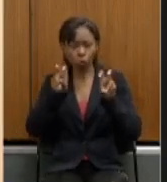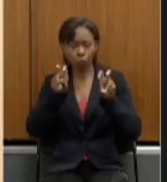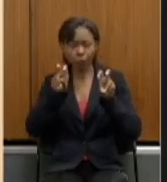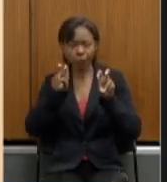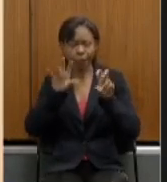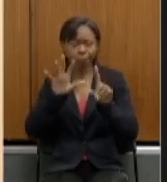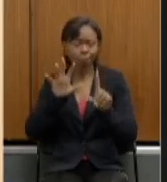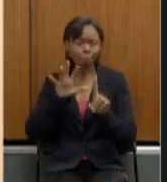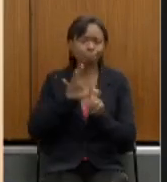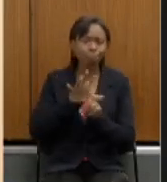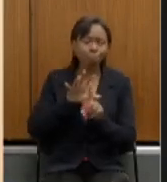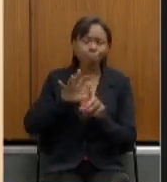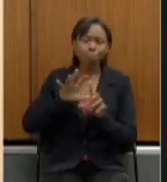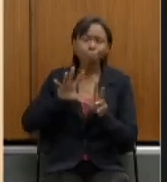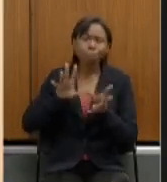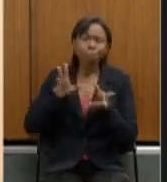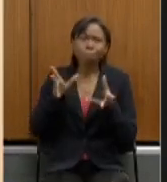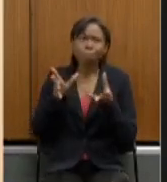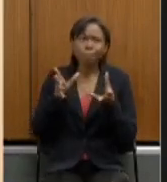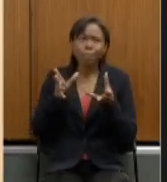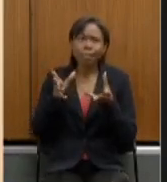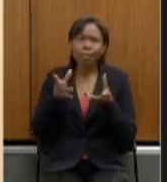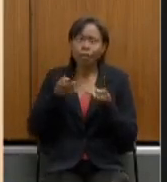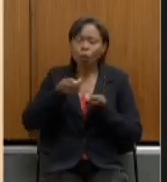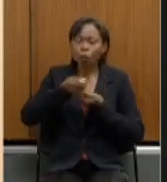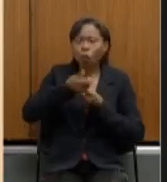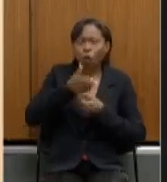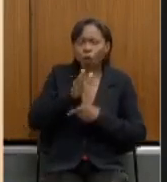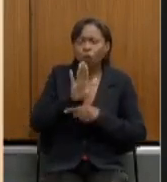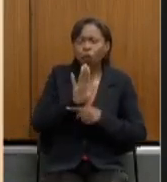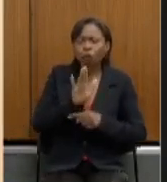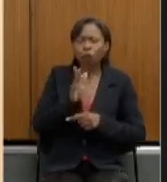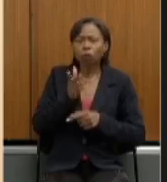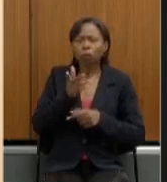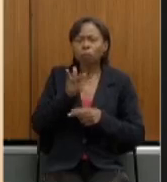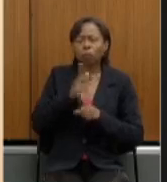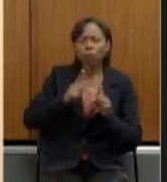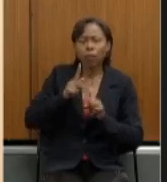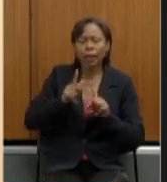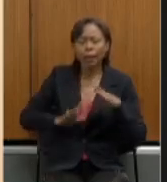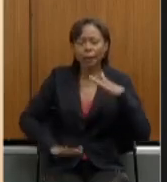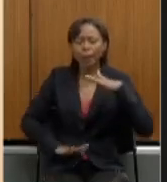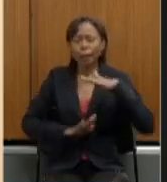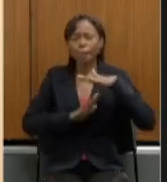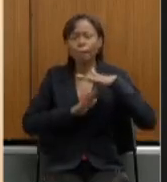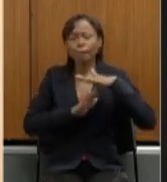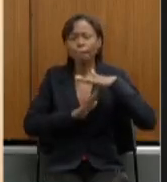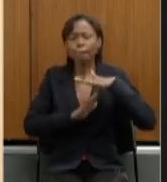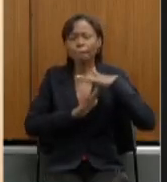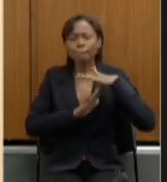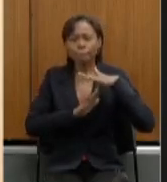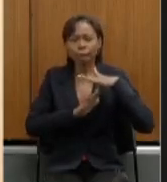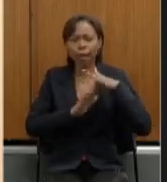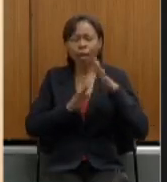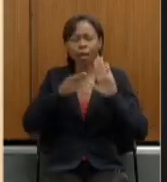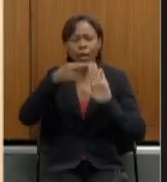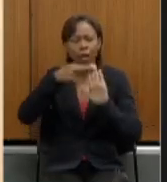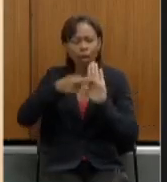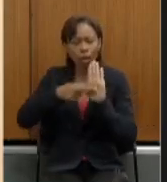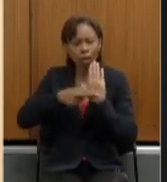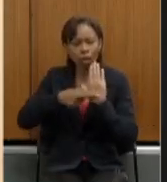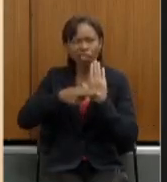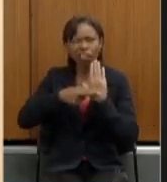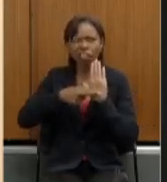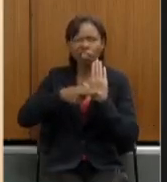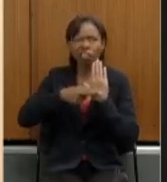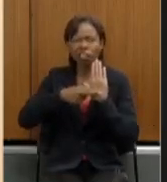contribuição previdenciária até o limite do regime geral de previdência que hoje é em torno de 6